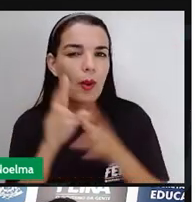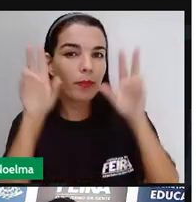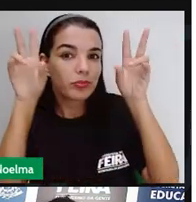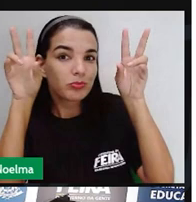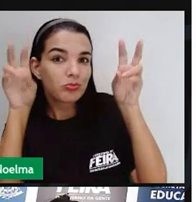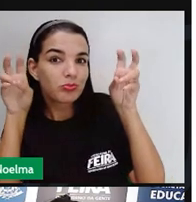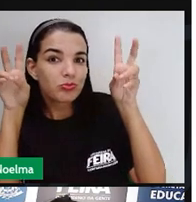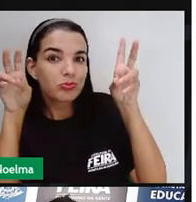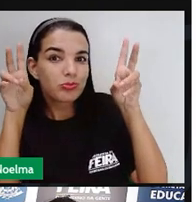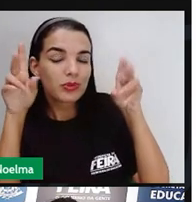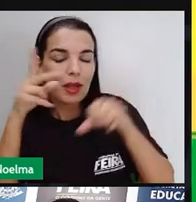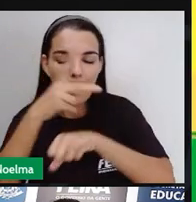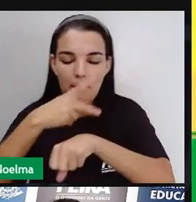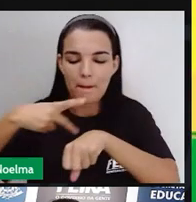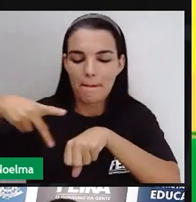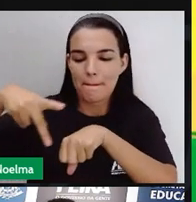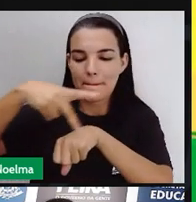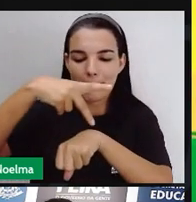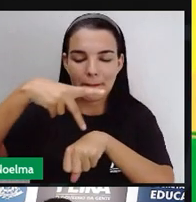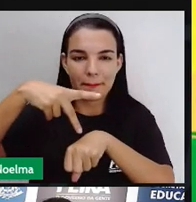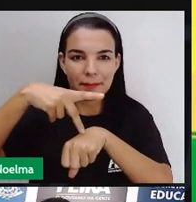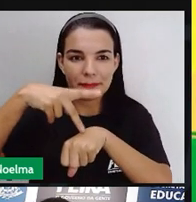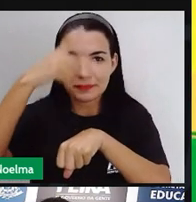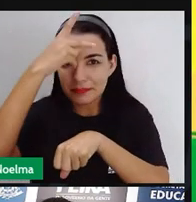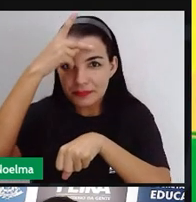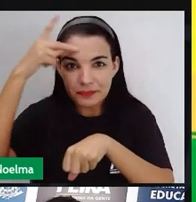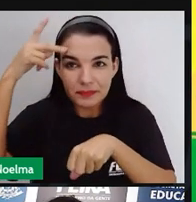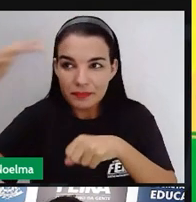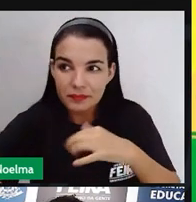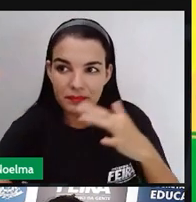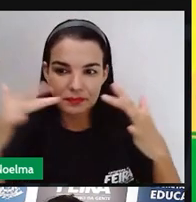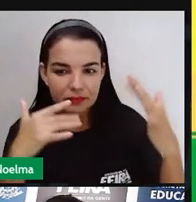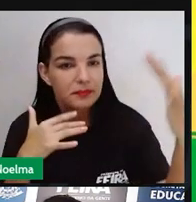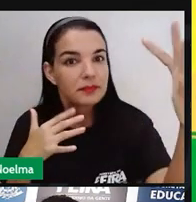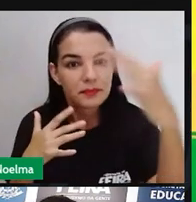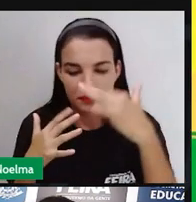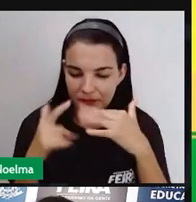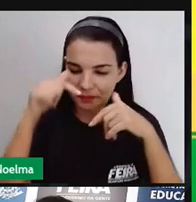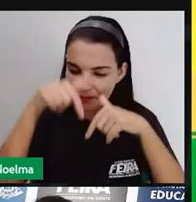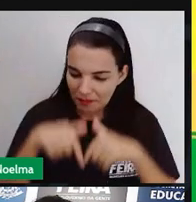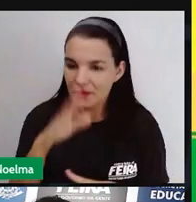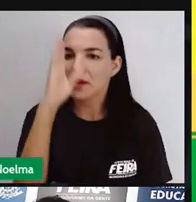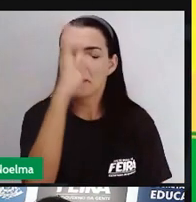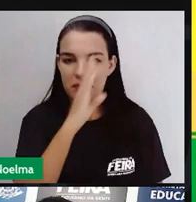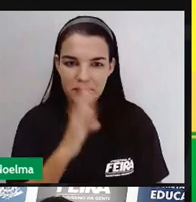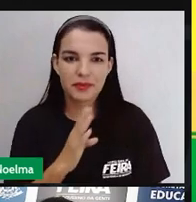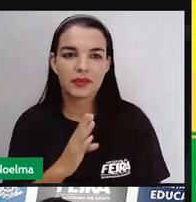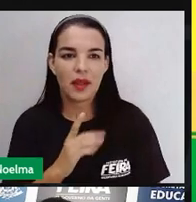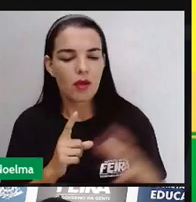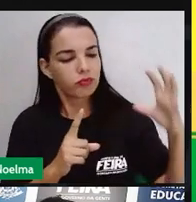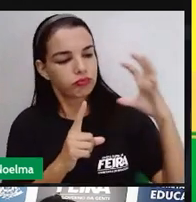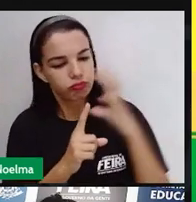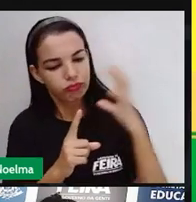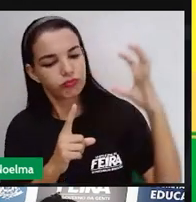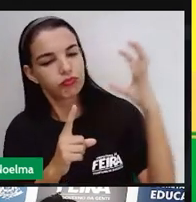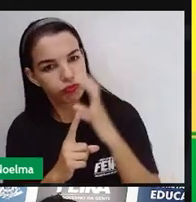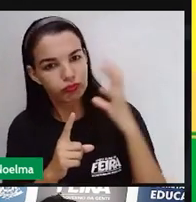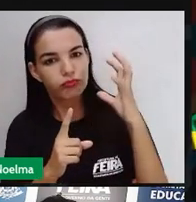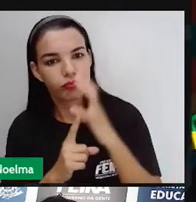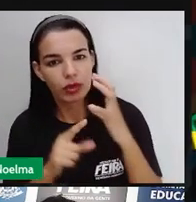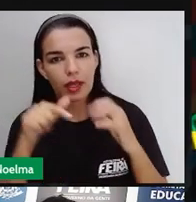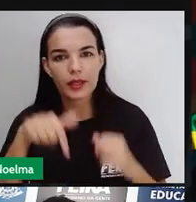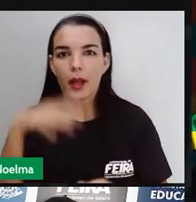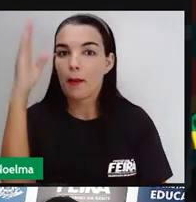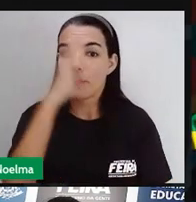a falar sobre os imigrantes. Falaremos agora sobre a influência dos imigrantes no Brasil.